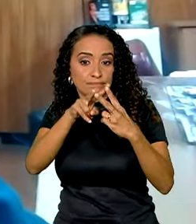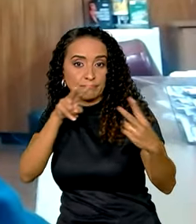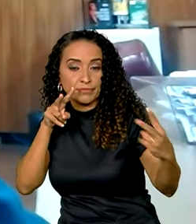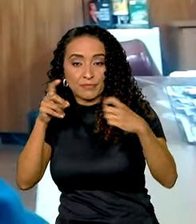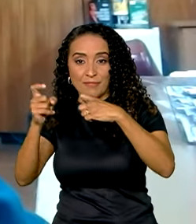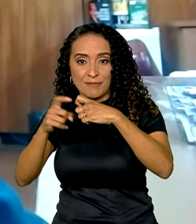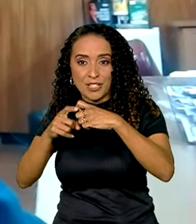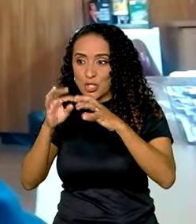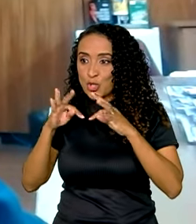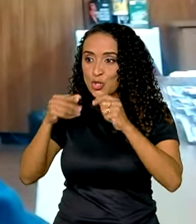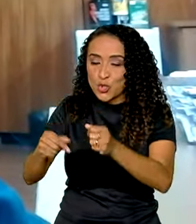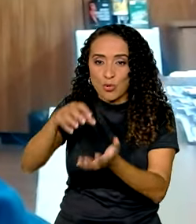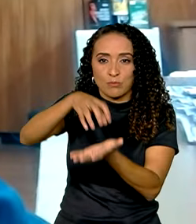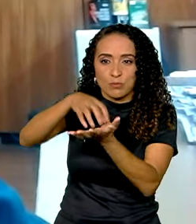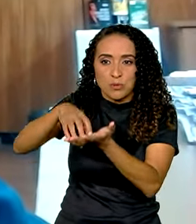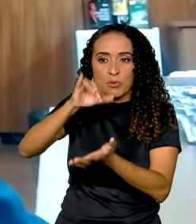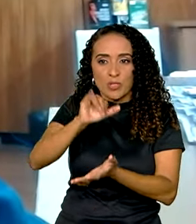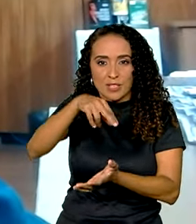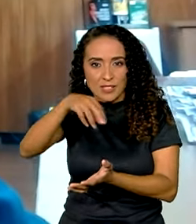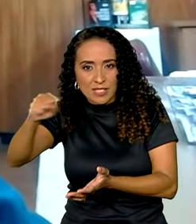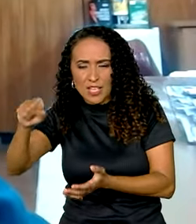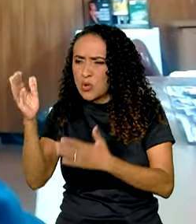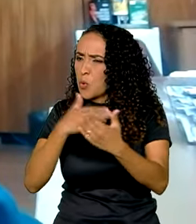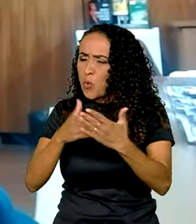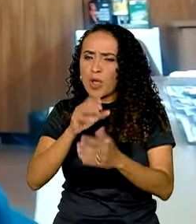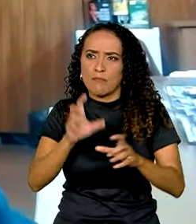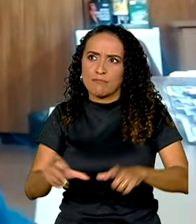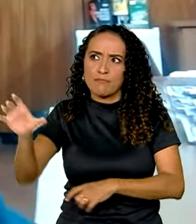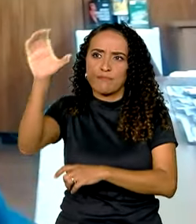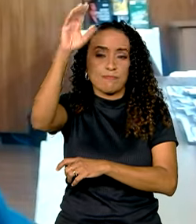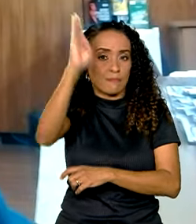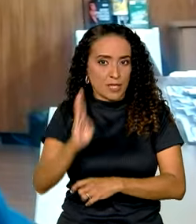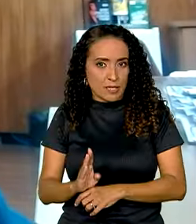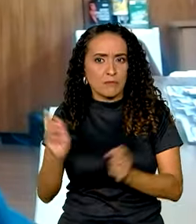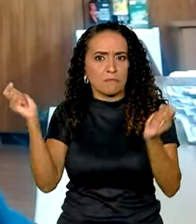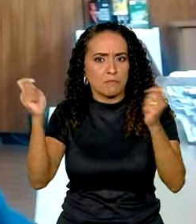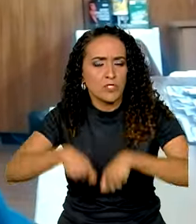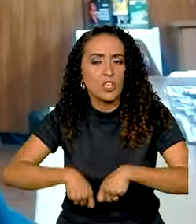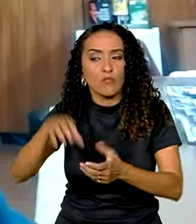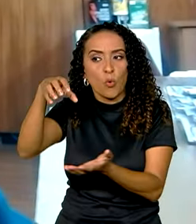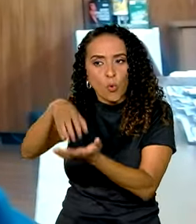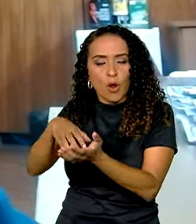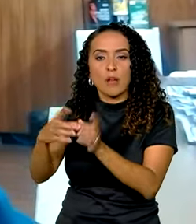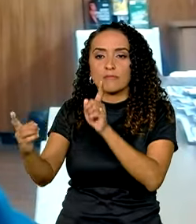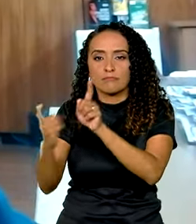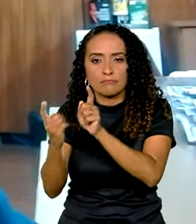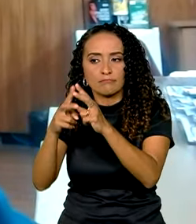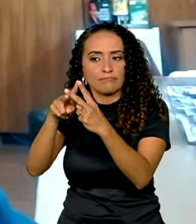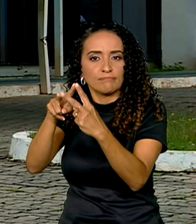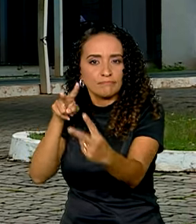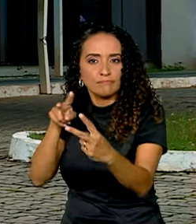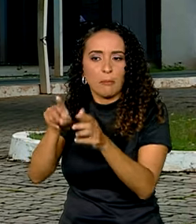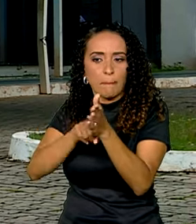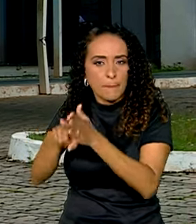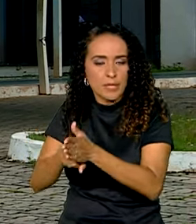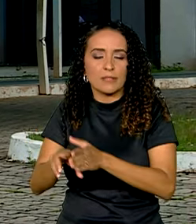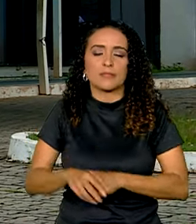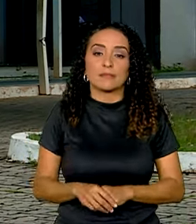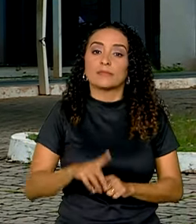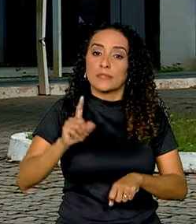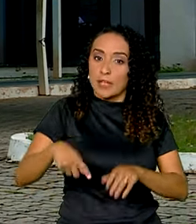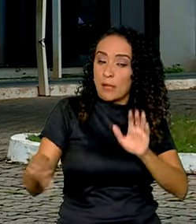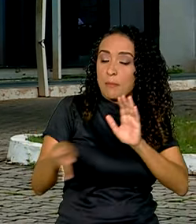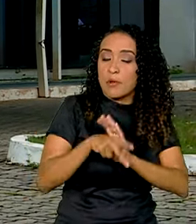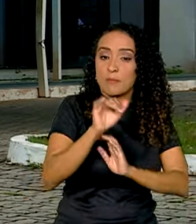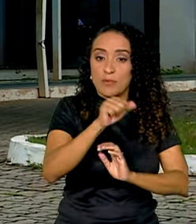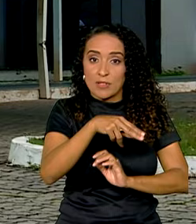toda a agência do INSS localizada em qualquer lugar no Brasil, ela é um potencial ponto de realização de perícias. É o próprio